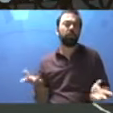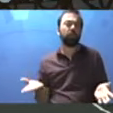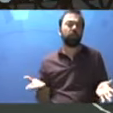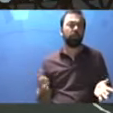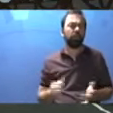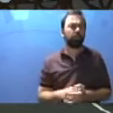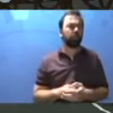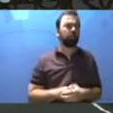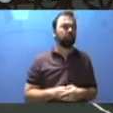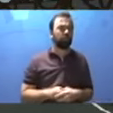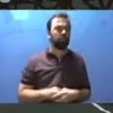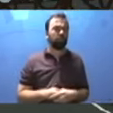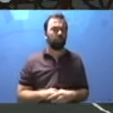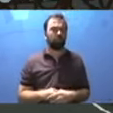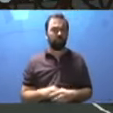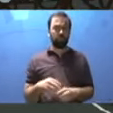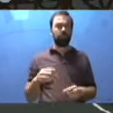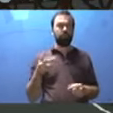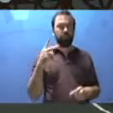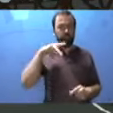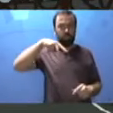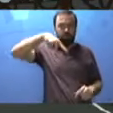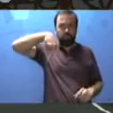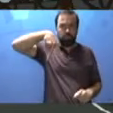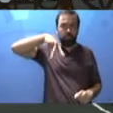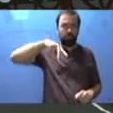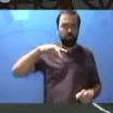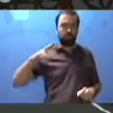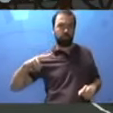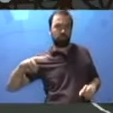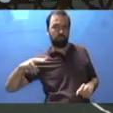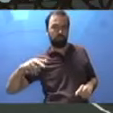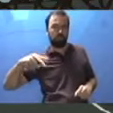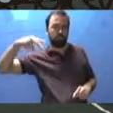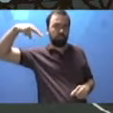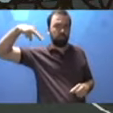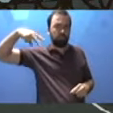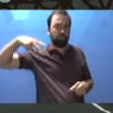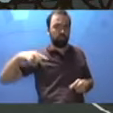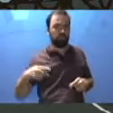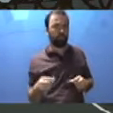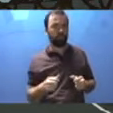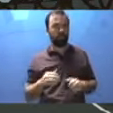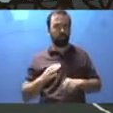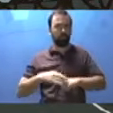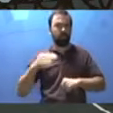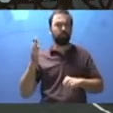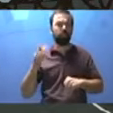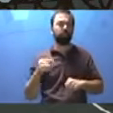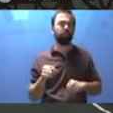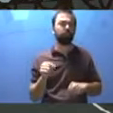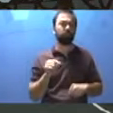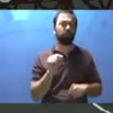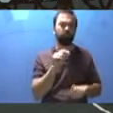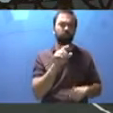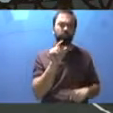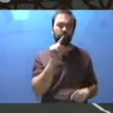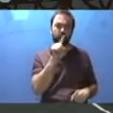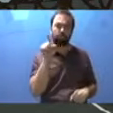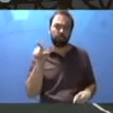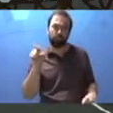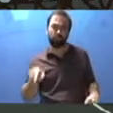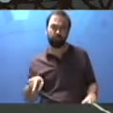quê? Presta atenção. Por quê? Porque na hora que eu olho assim, eu tenho uma melhor visão para construir essa planta baixa.